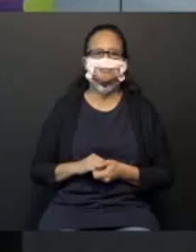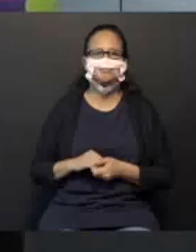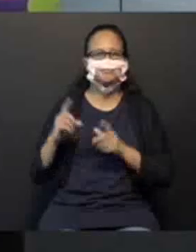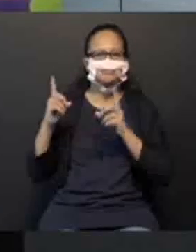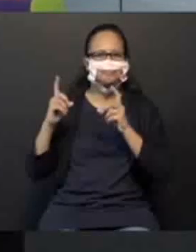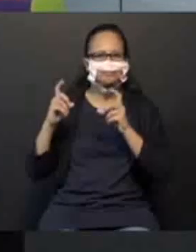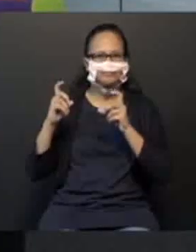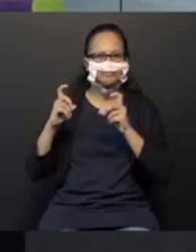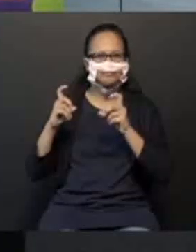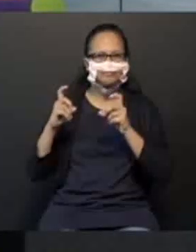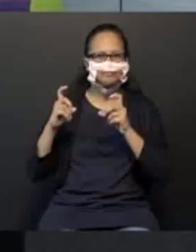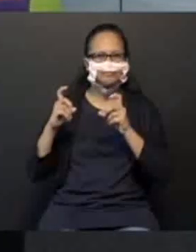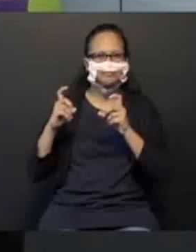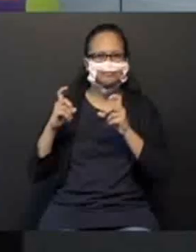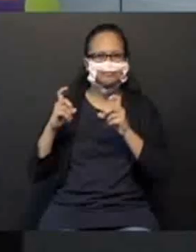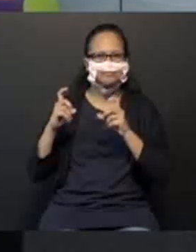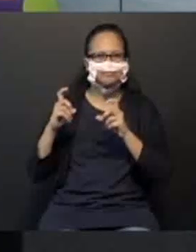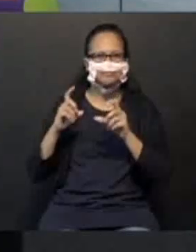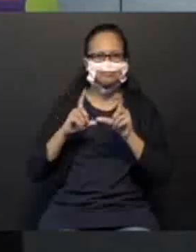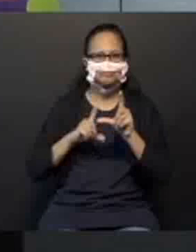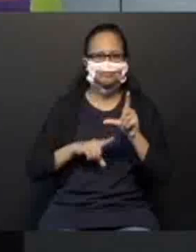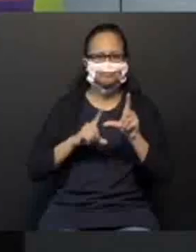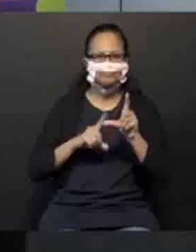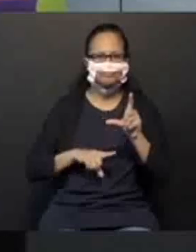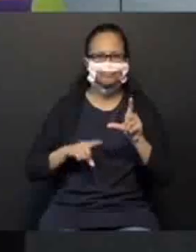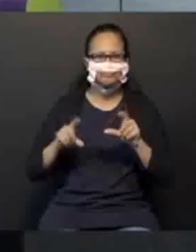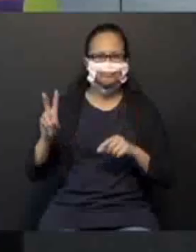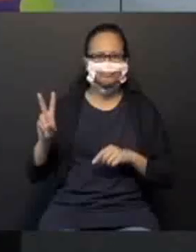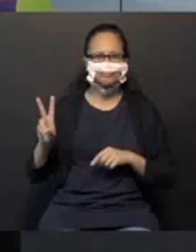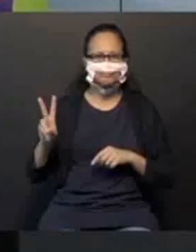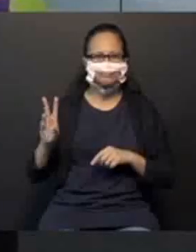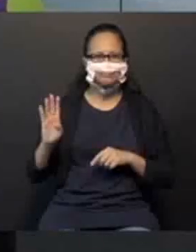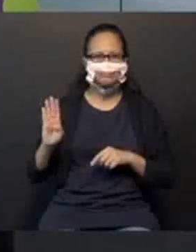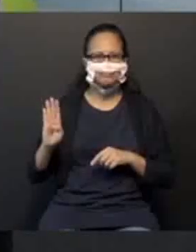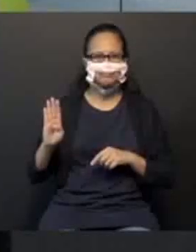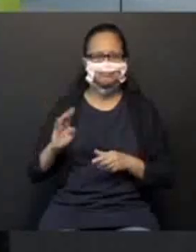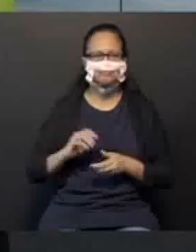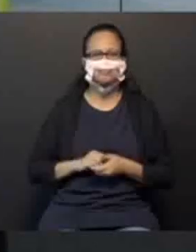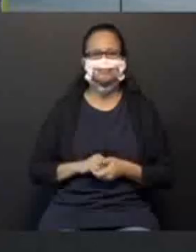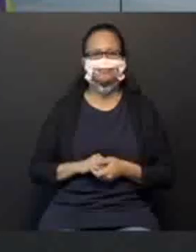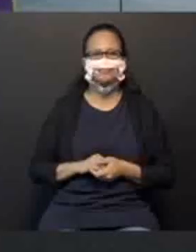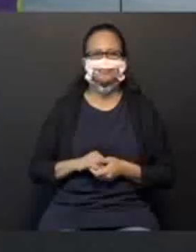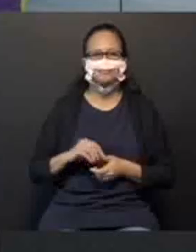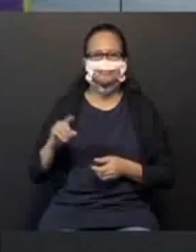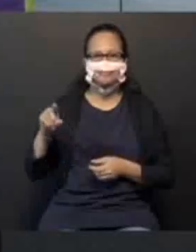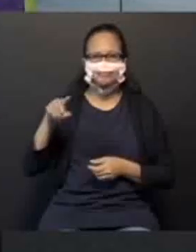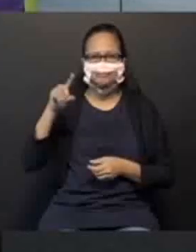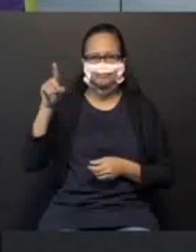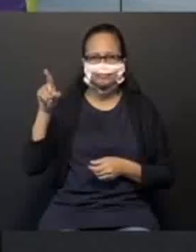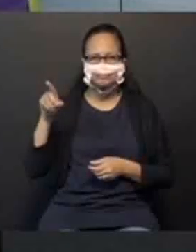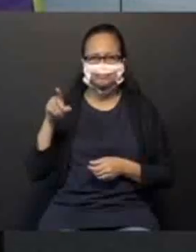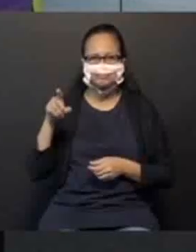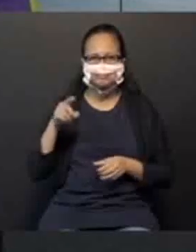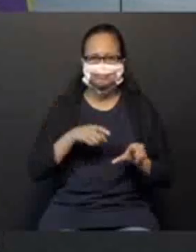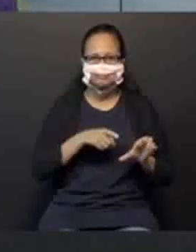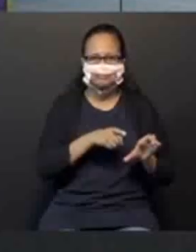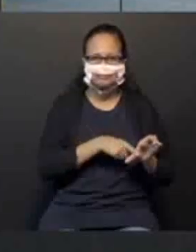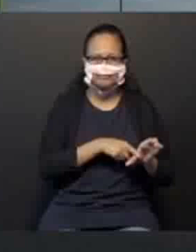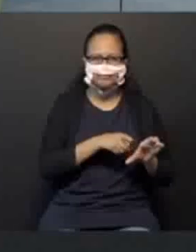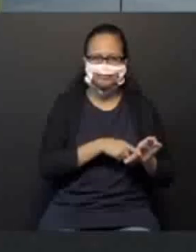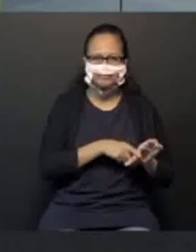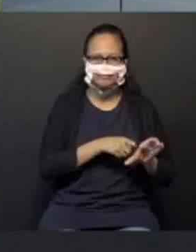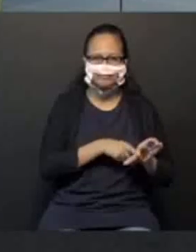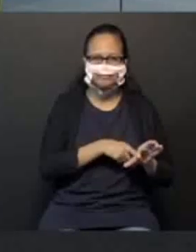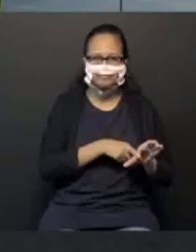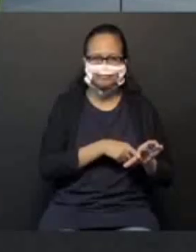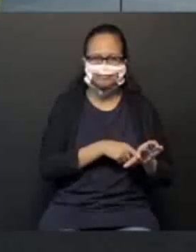foto B. Na foto número 2. No exercício B. Contorne o pé esquerdo. Olha o